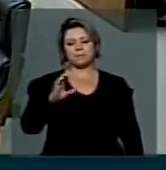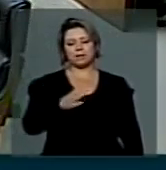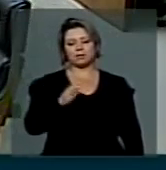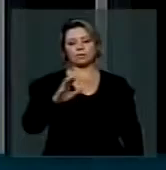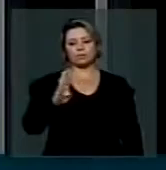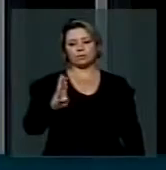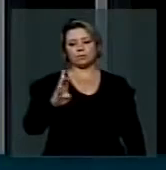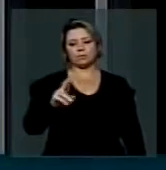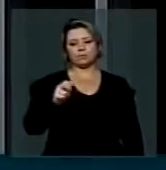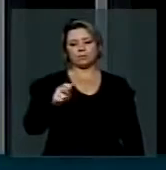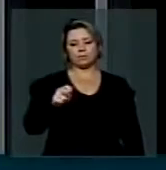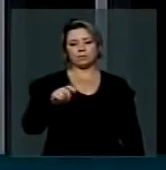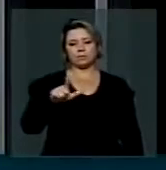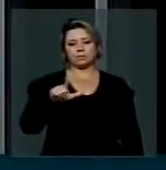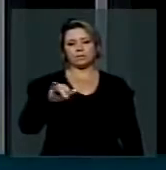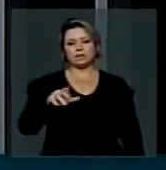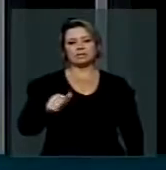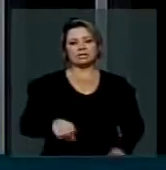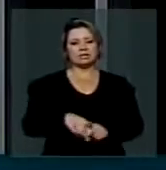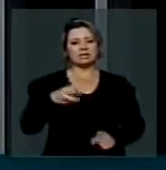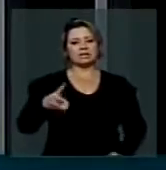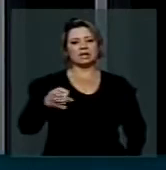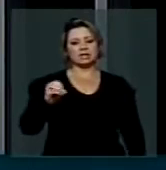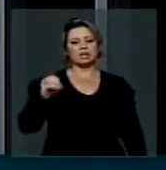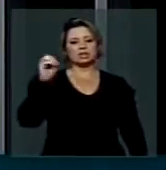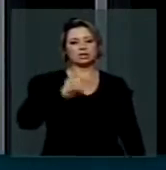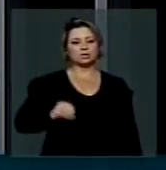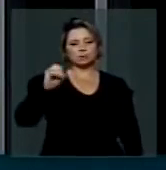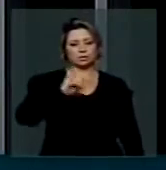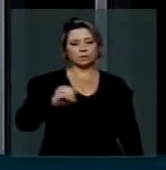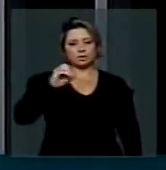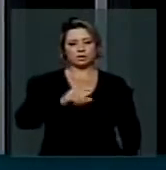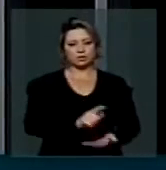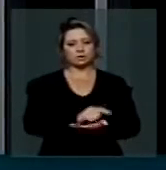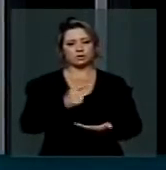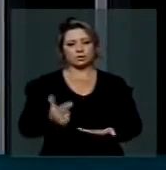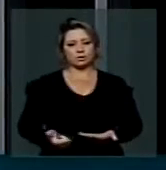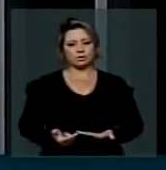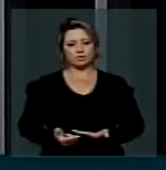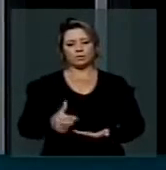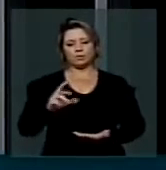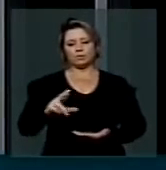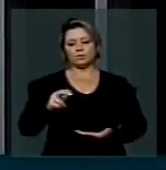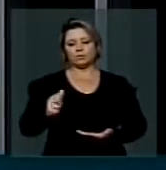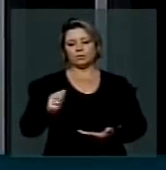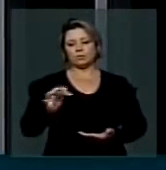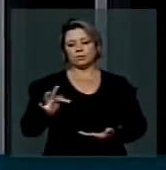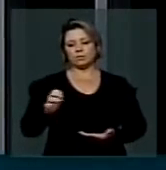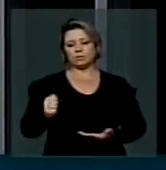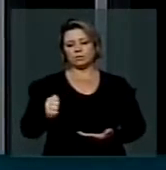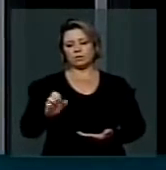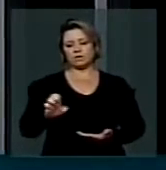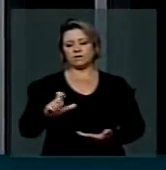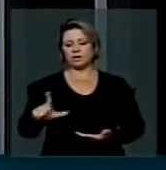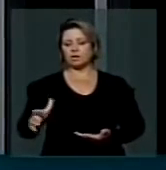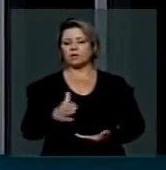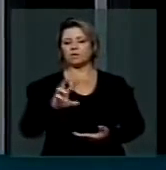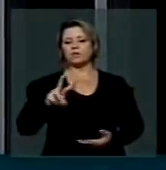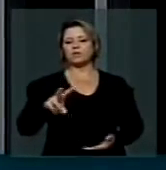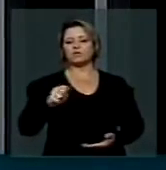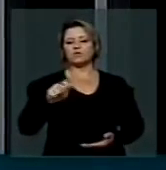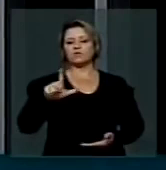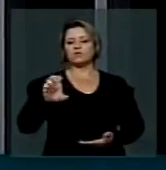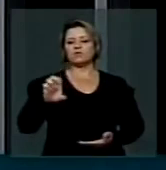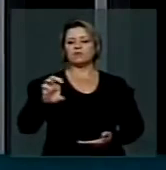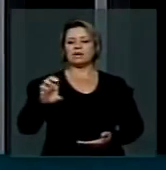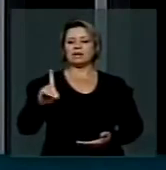do dia 30 de outubro, de autoria do jornalista Rafael Valeda, a